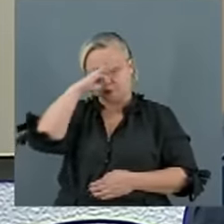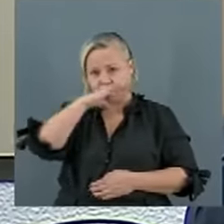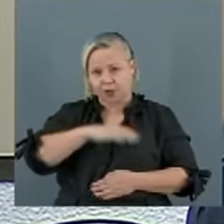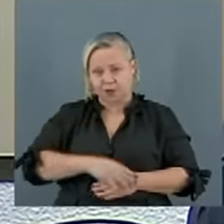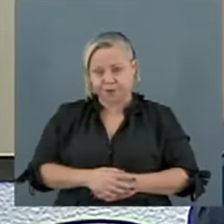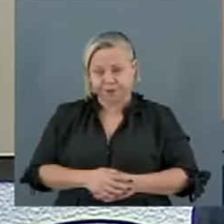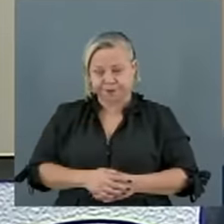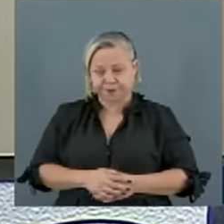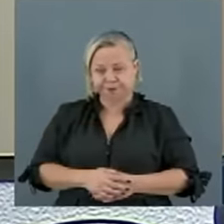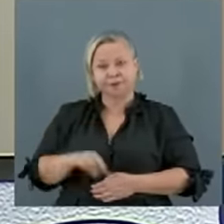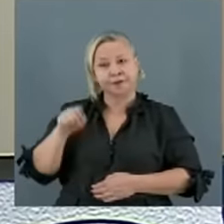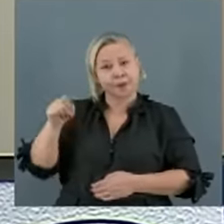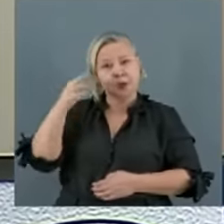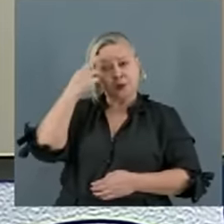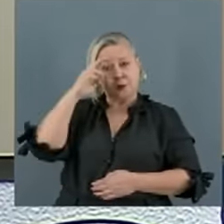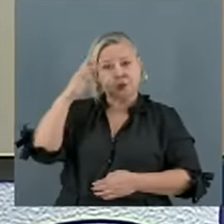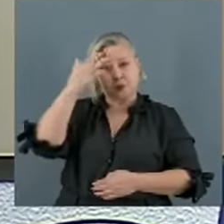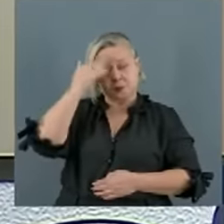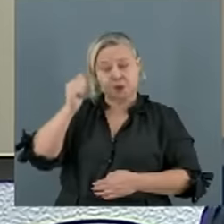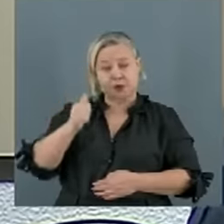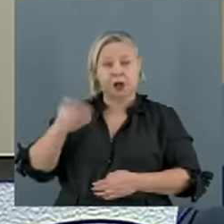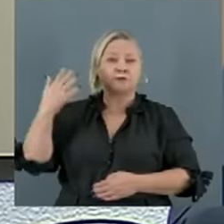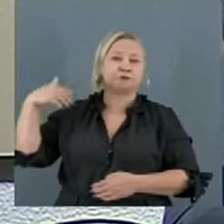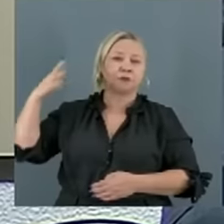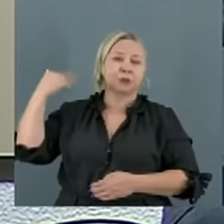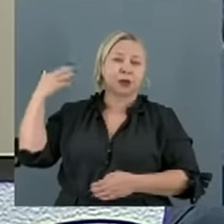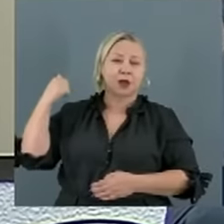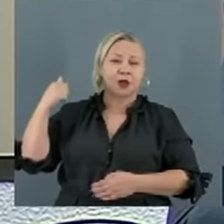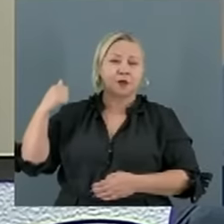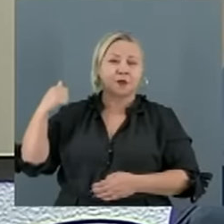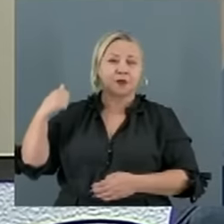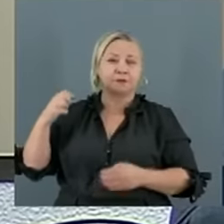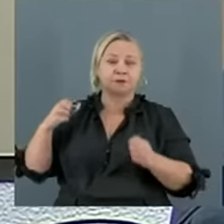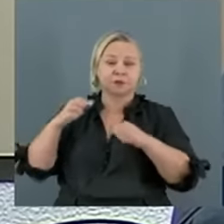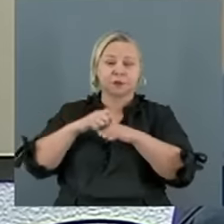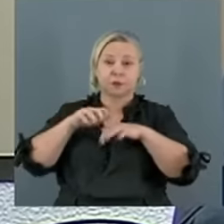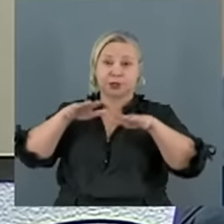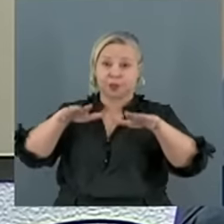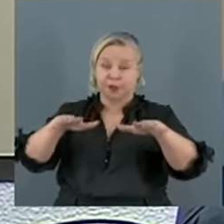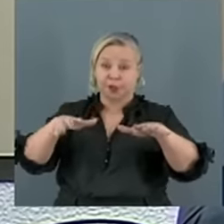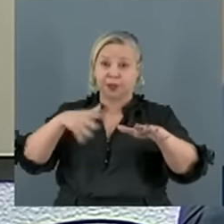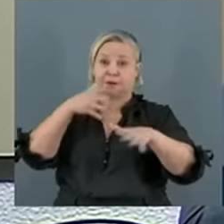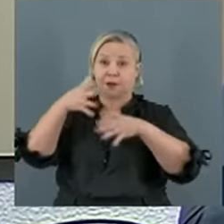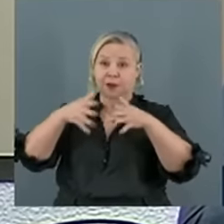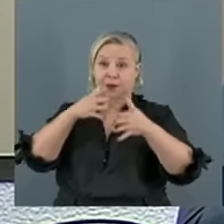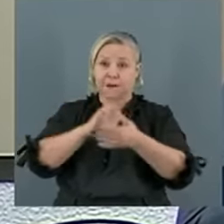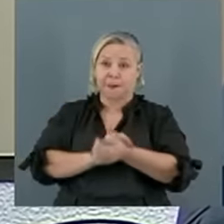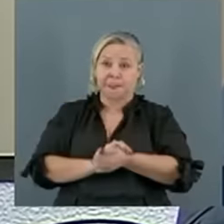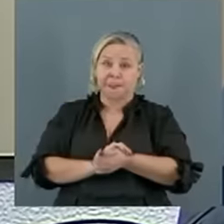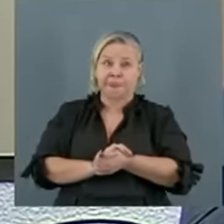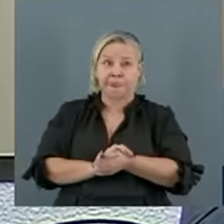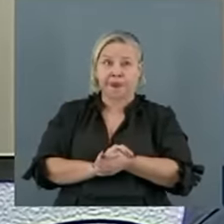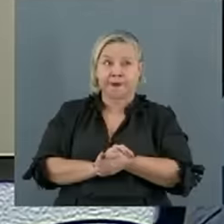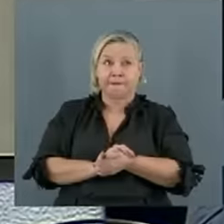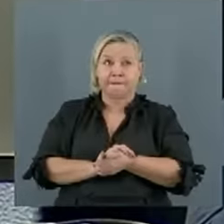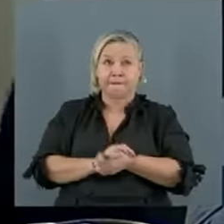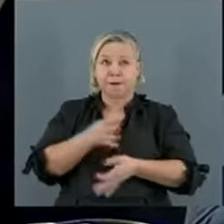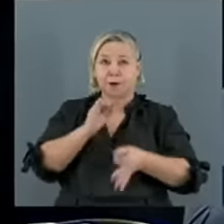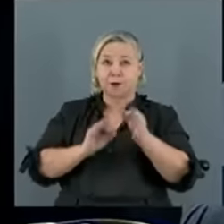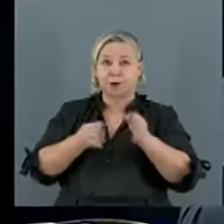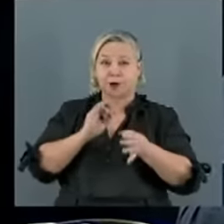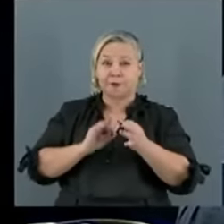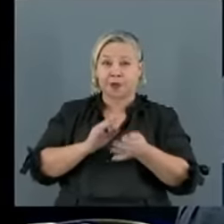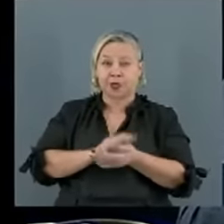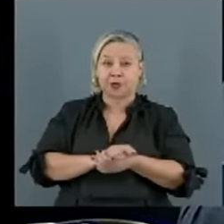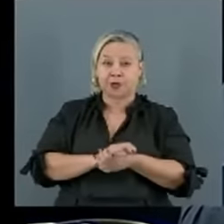ela foi na época da pandemia. E, portanto, foi na época da pandemia, acho que 2020 o julgamento. Porque você não falha a memória.